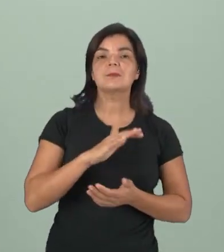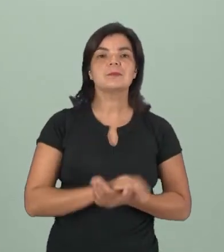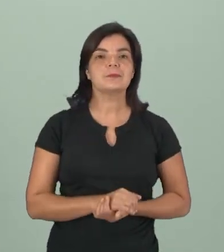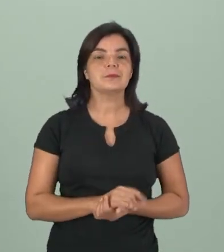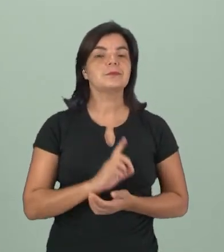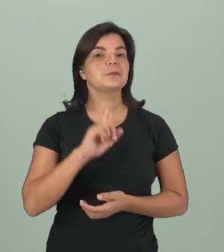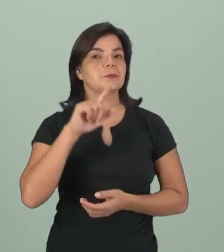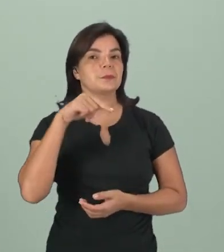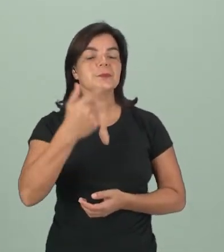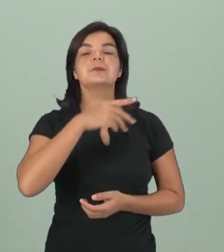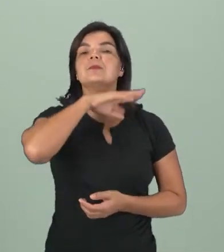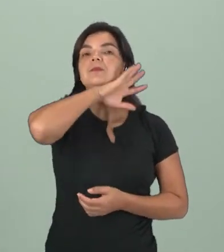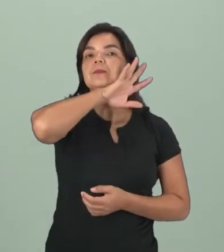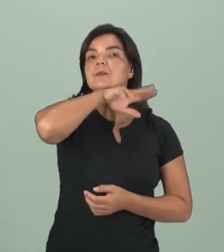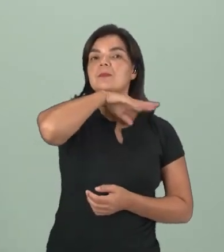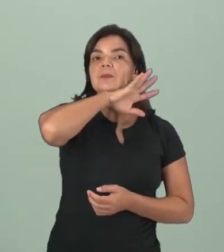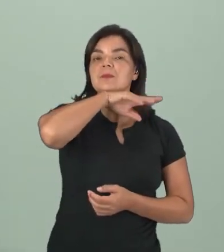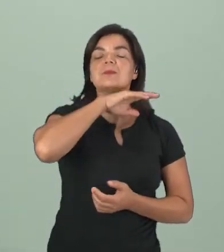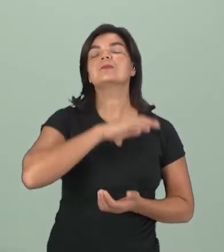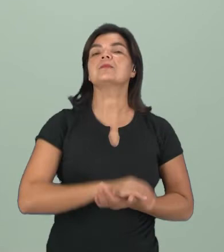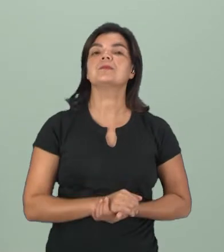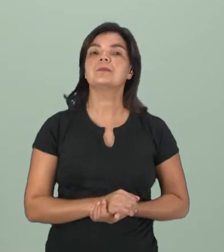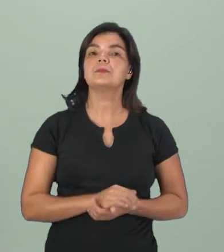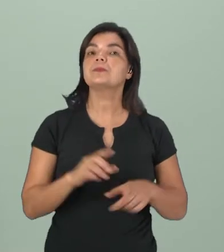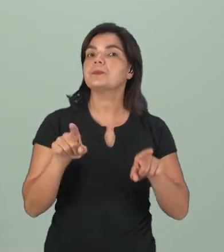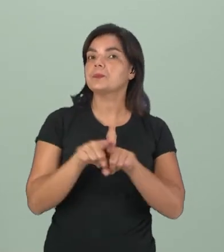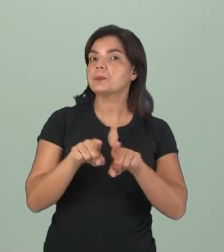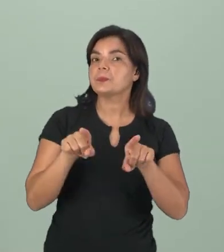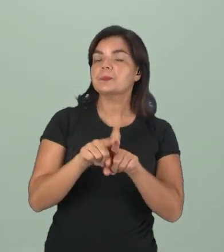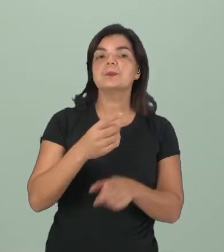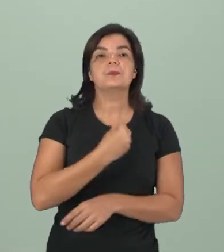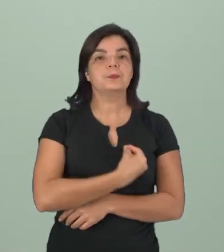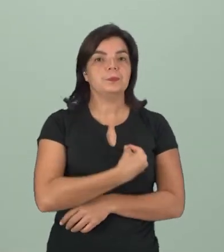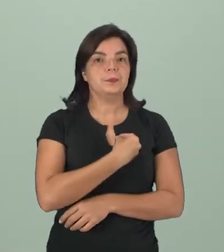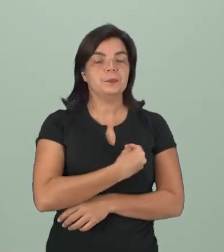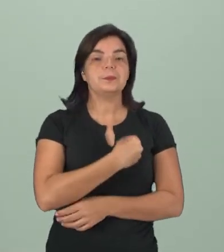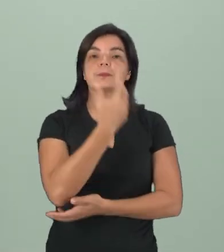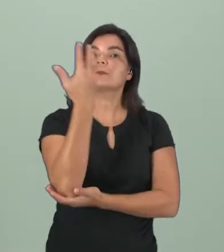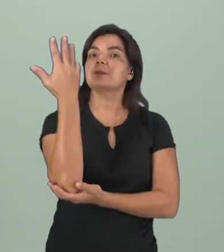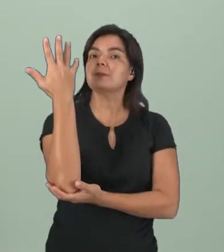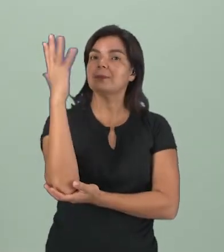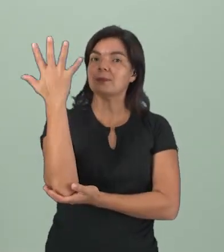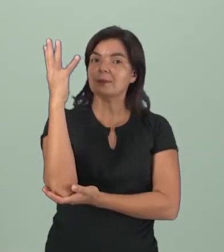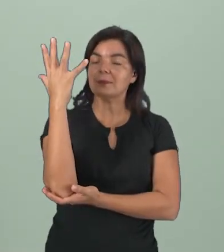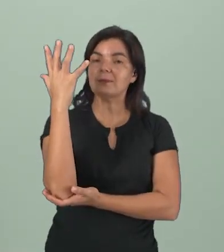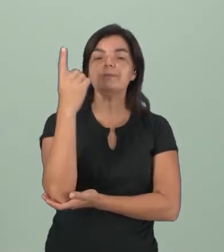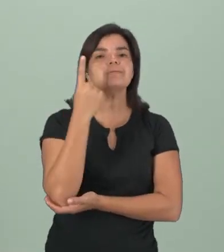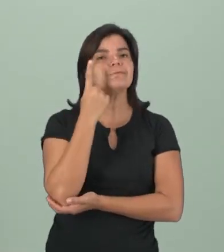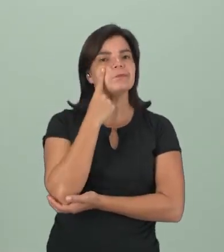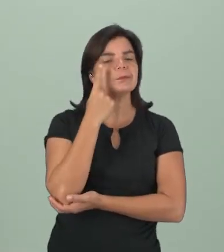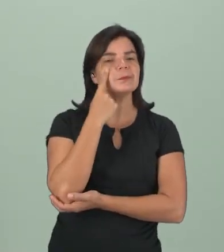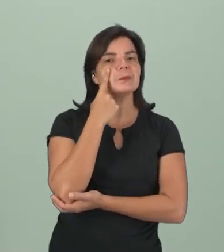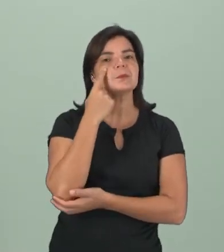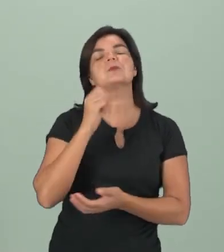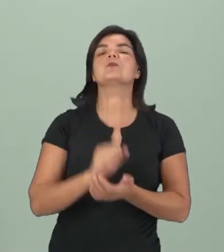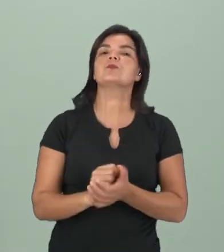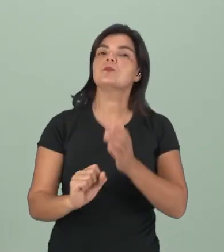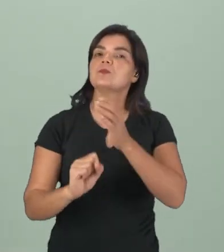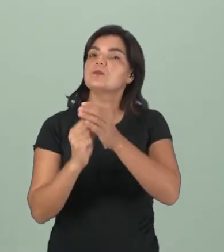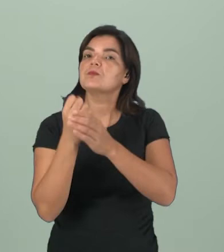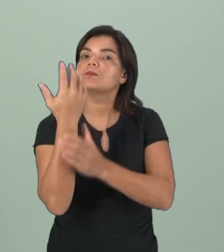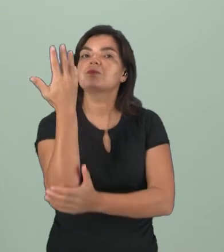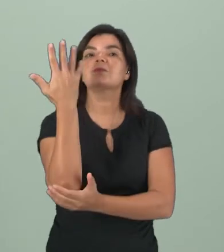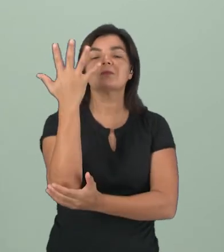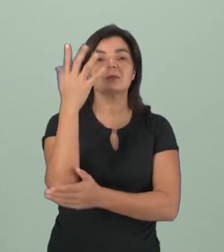além dos animais, também existem as plantas. Nós observamos as